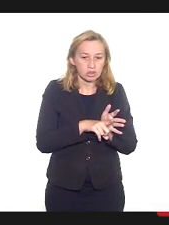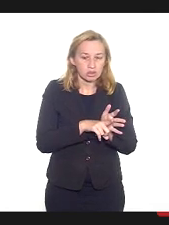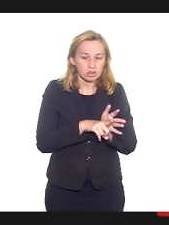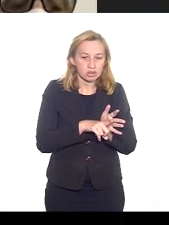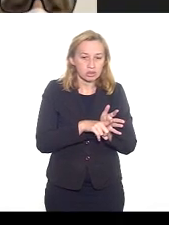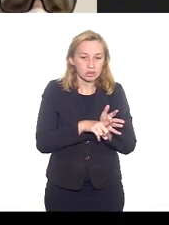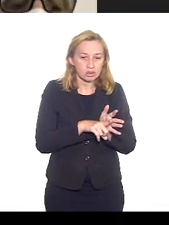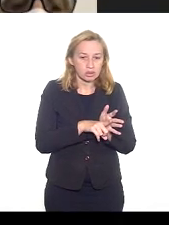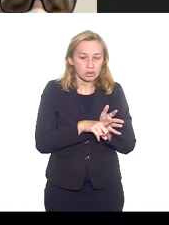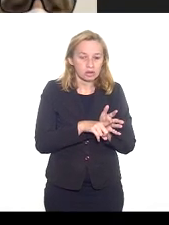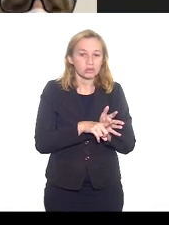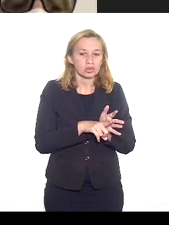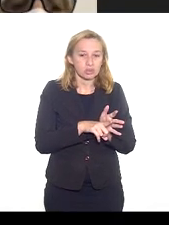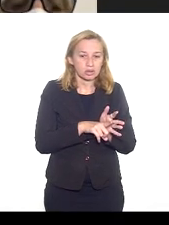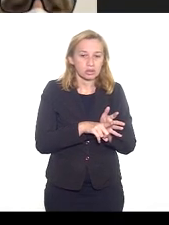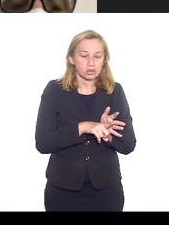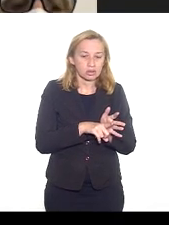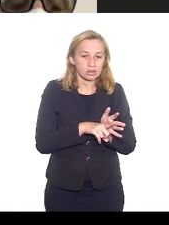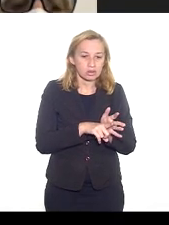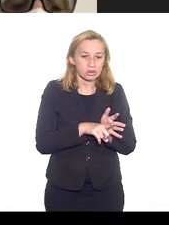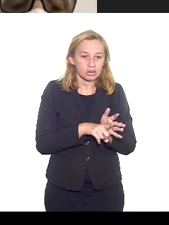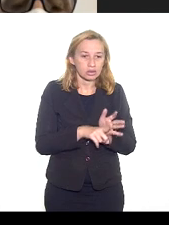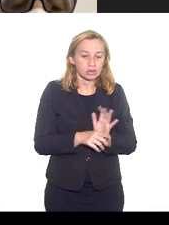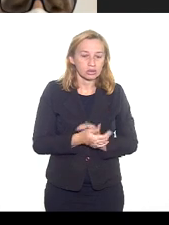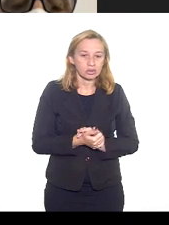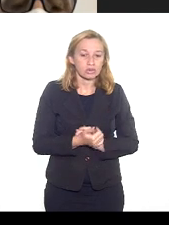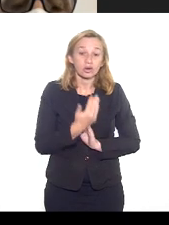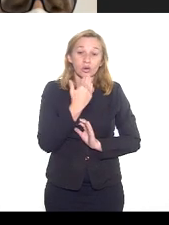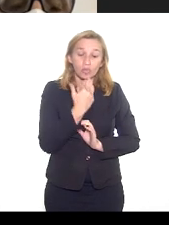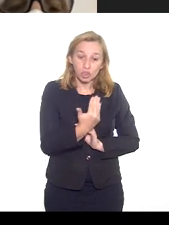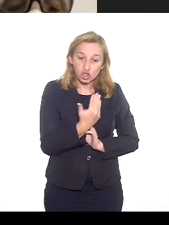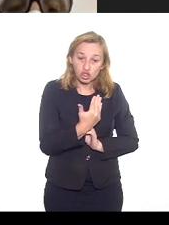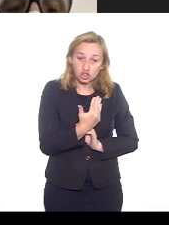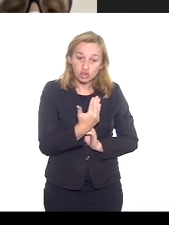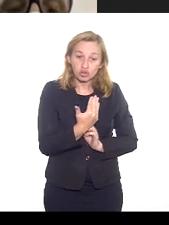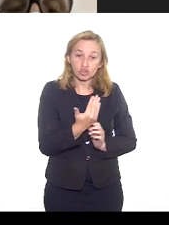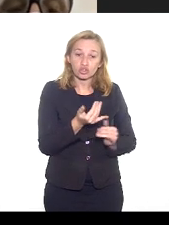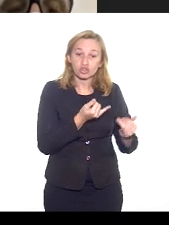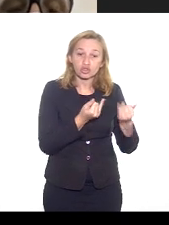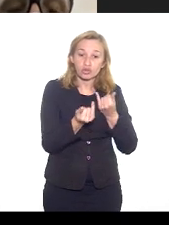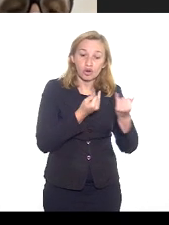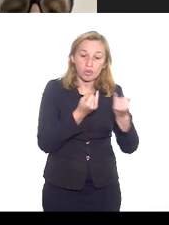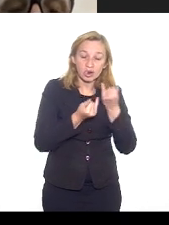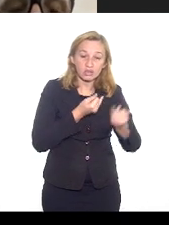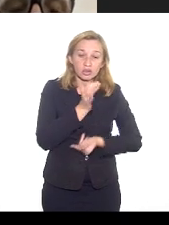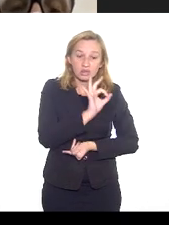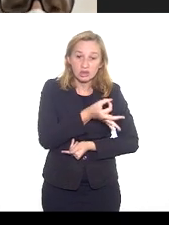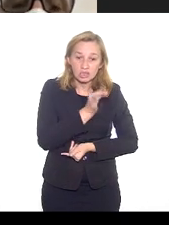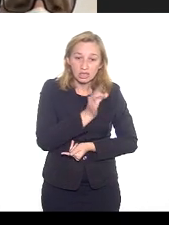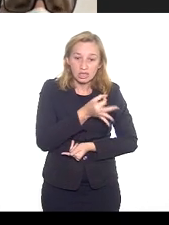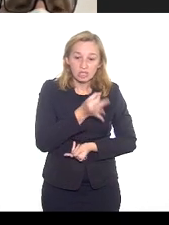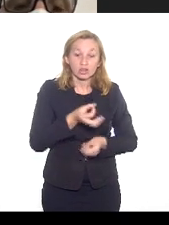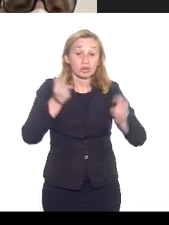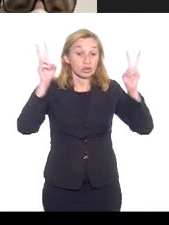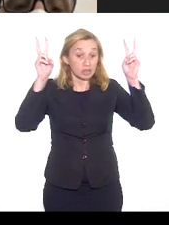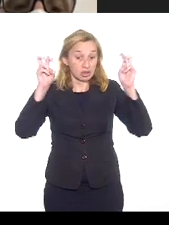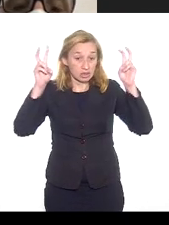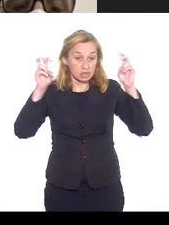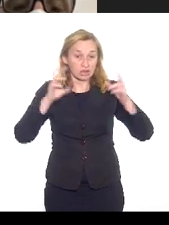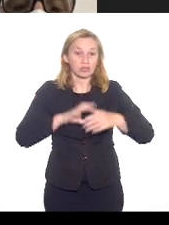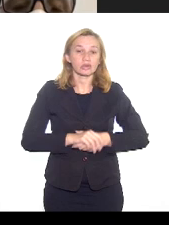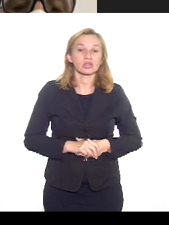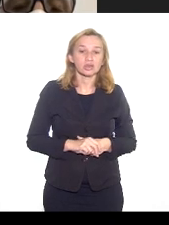a solicitação de informações específicas sobre esse registro